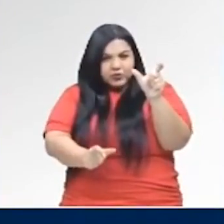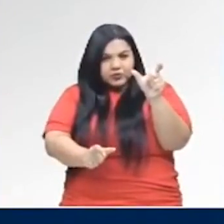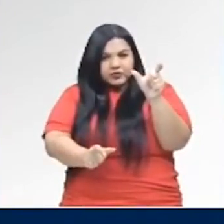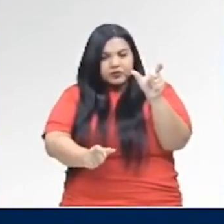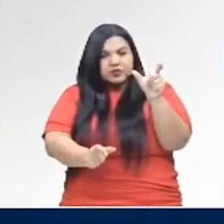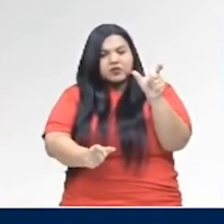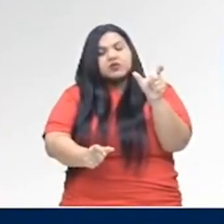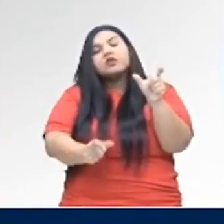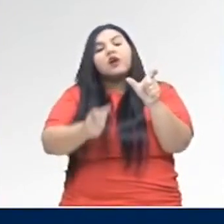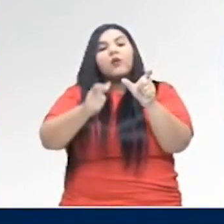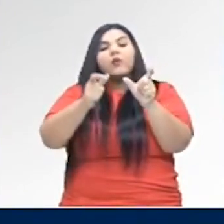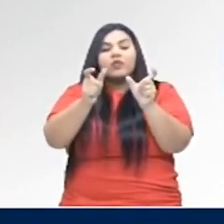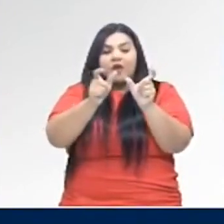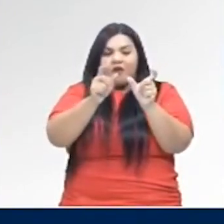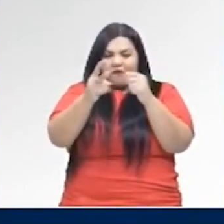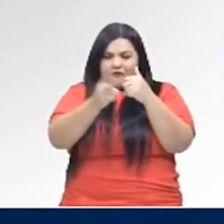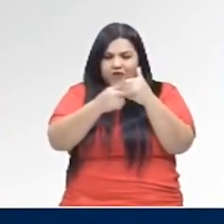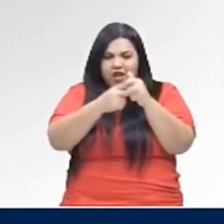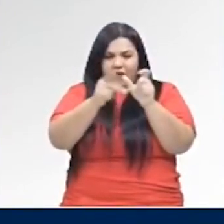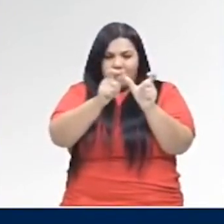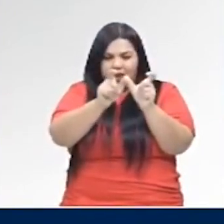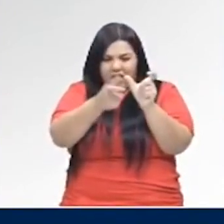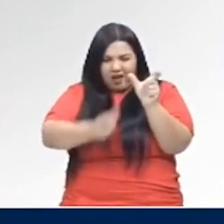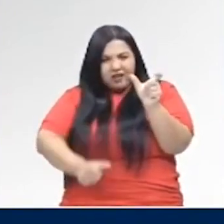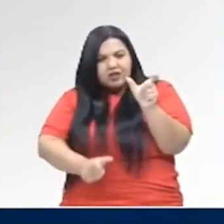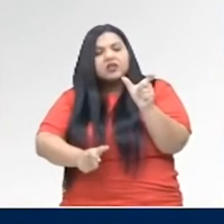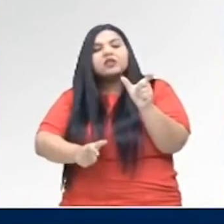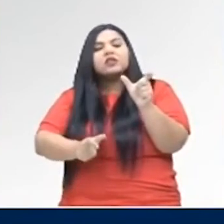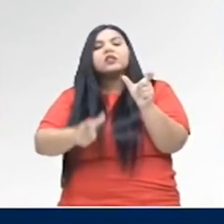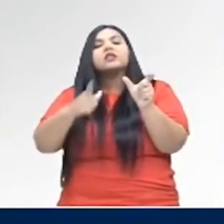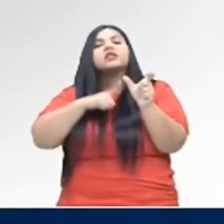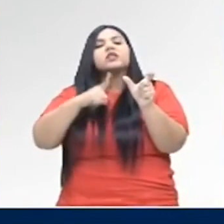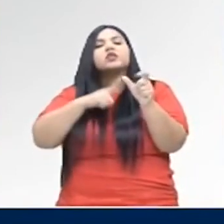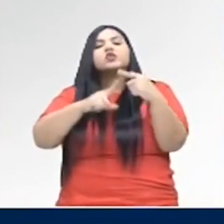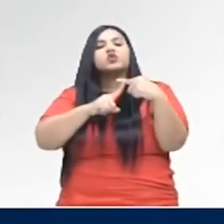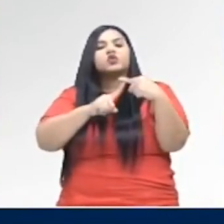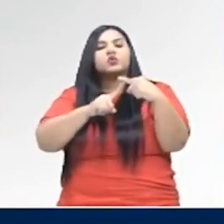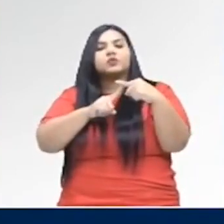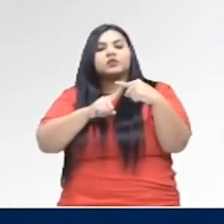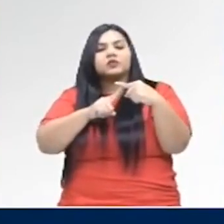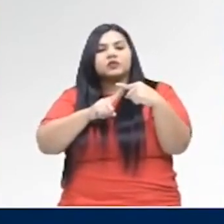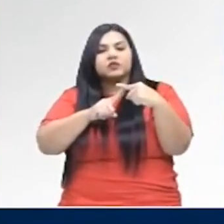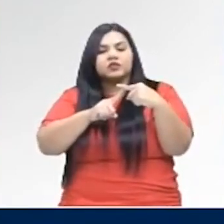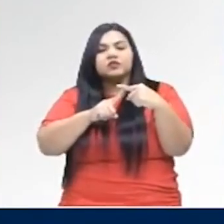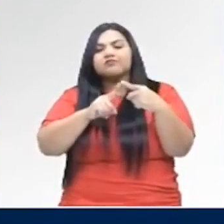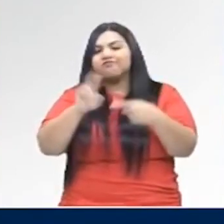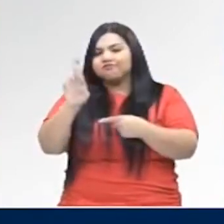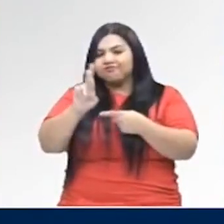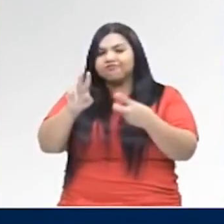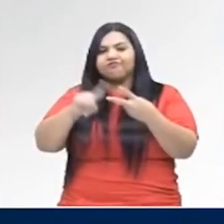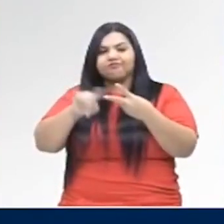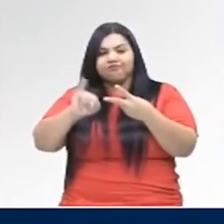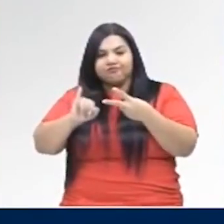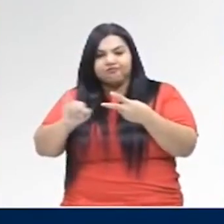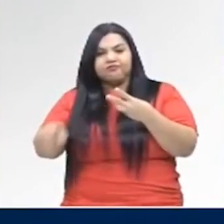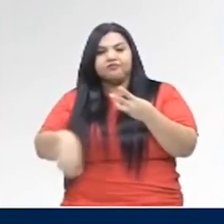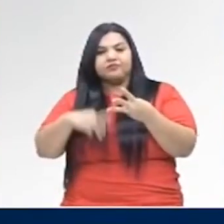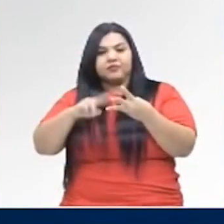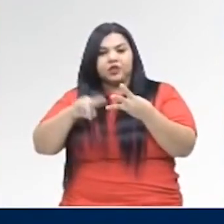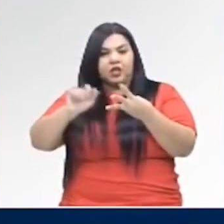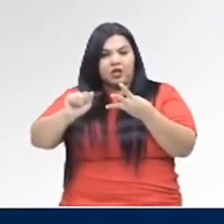quanto à conjugação, eu tenho os seguintes tipos de verbos. Verbos regulares, verbos irregulares,